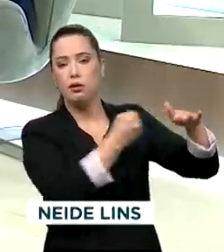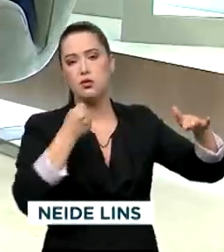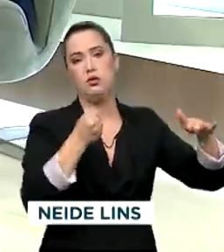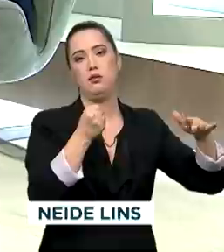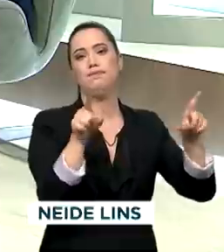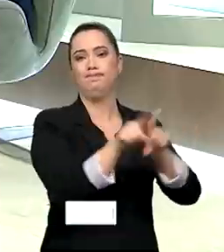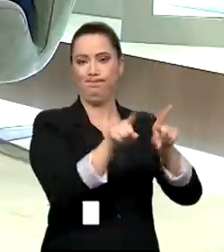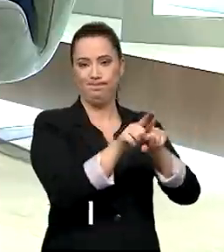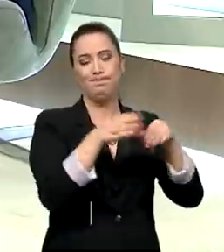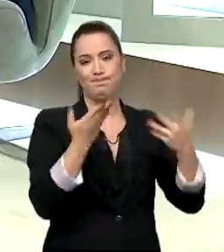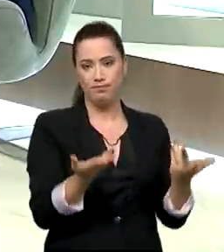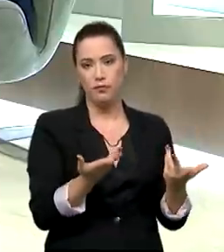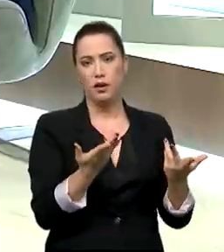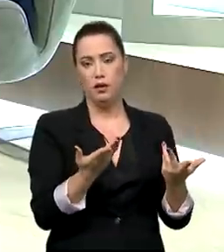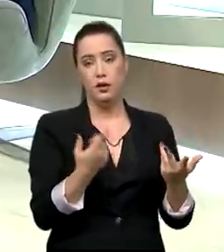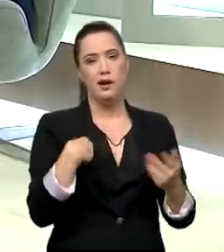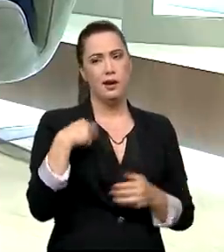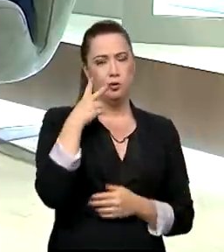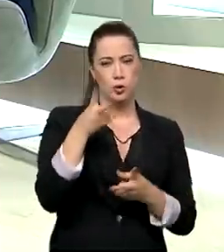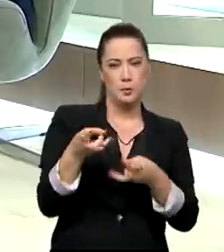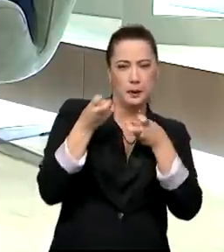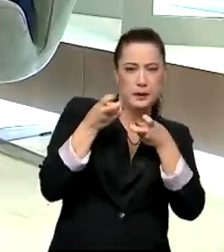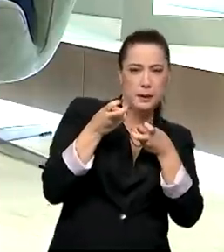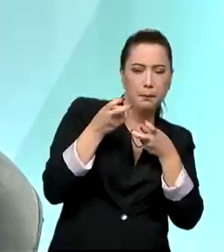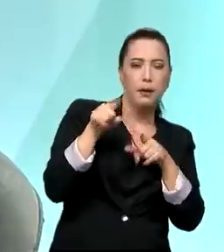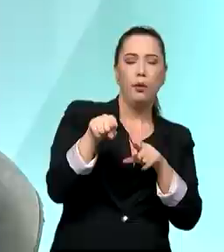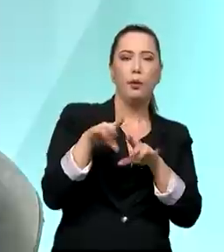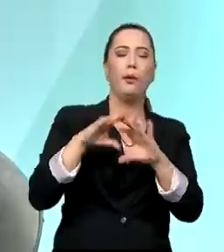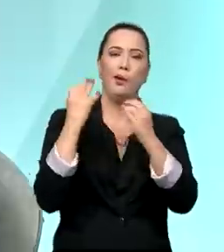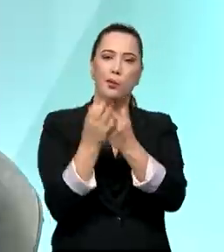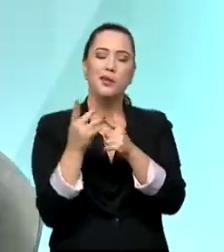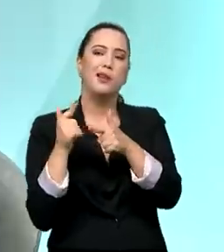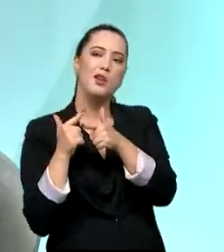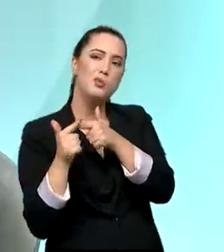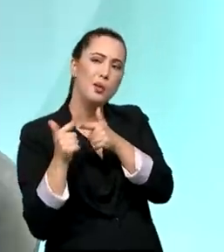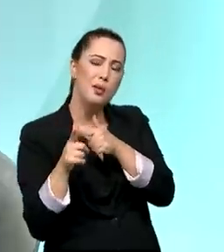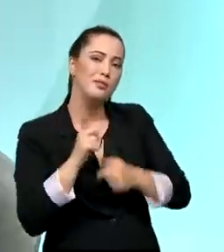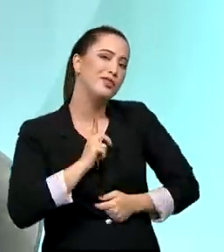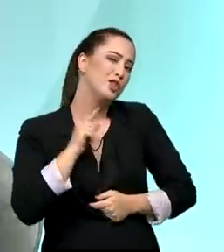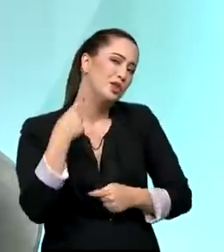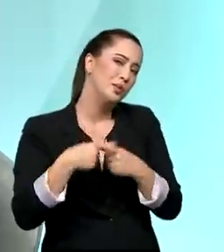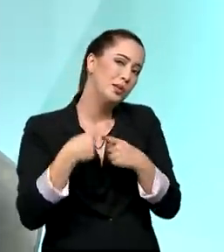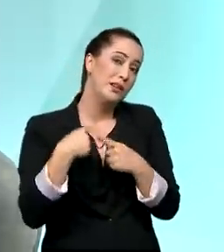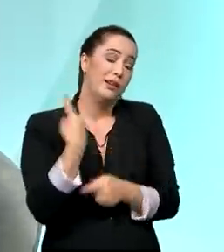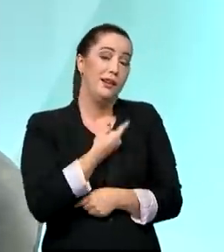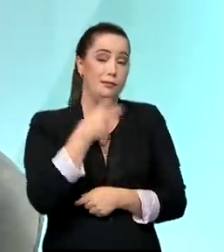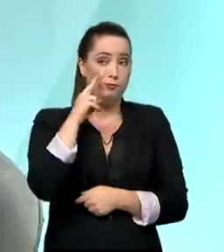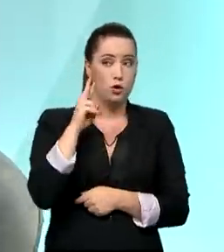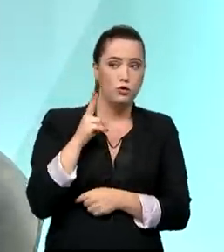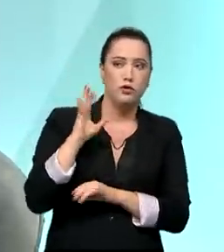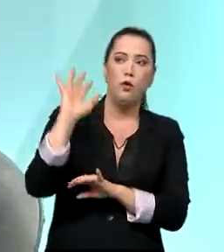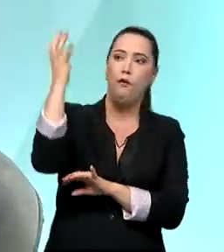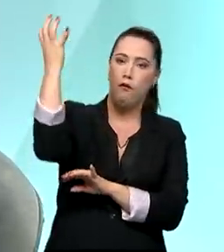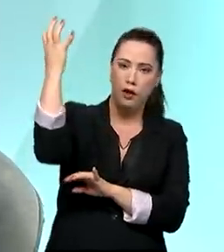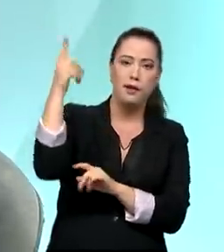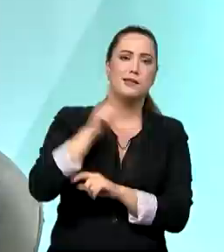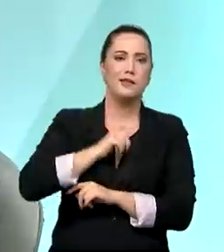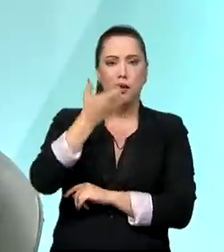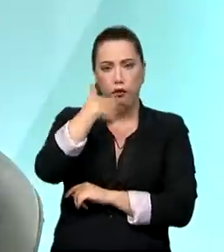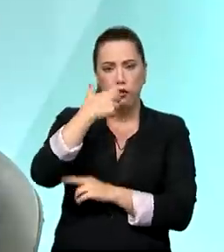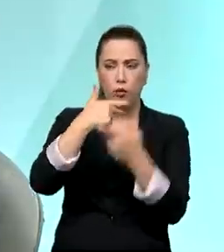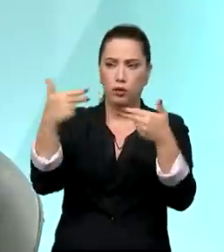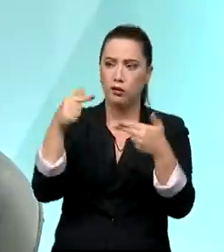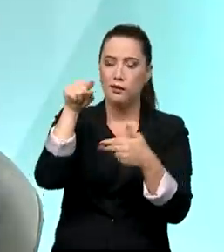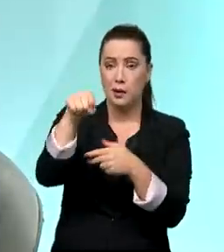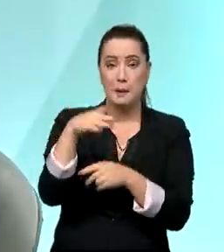foram as comunidades. Elas falaram, nós pegamos os frutos e as frutas, só que nós temos que vender rápido, se não estraga, porque